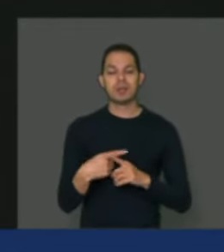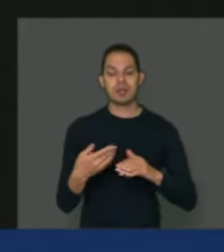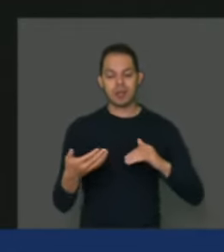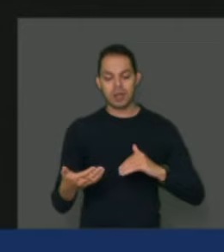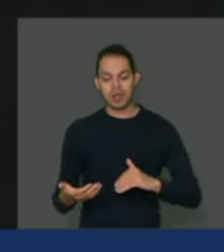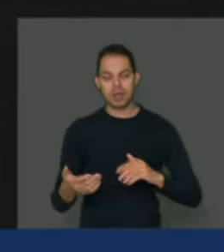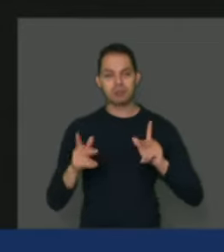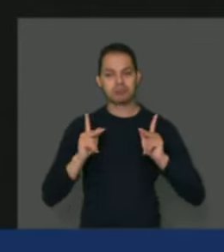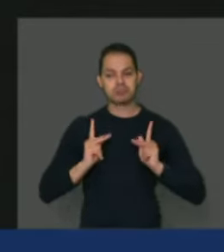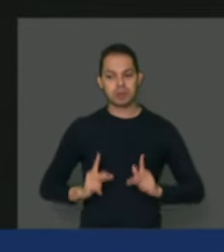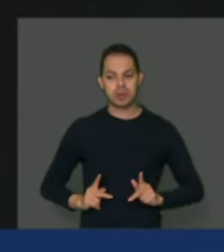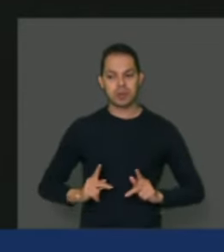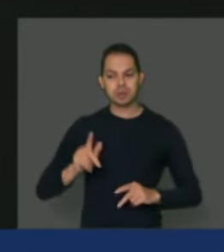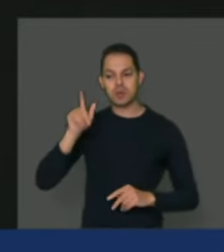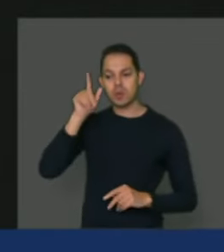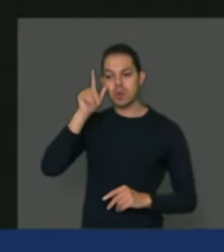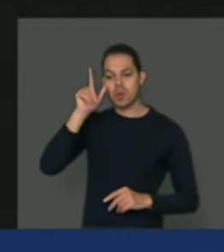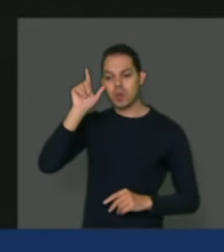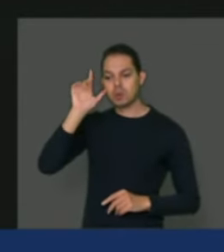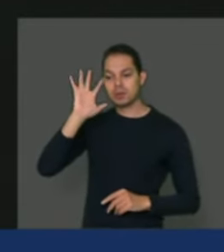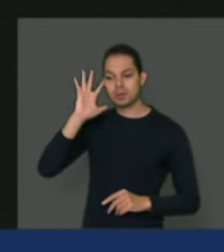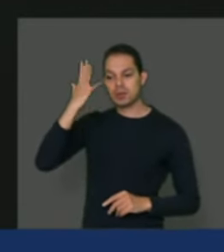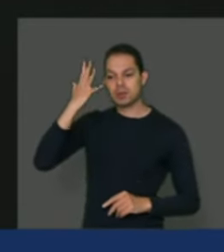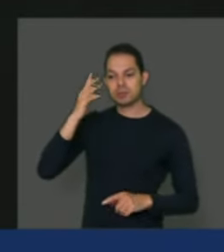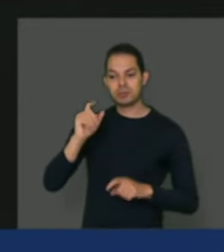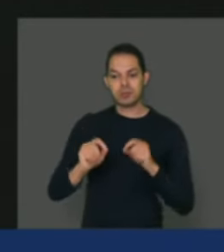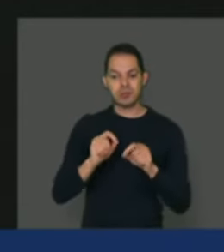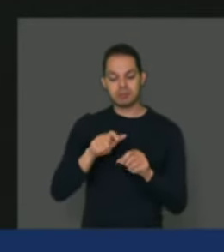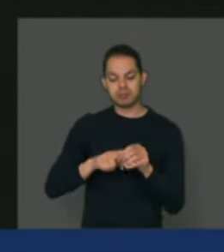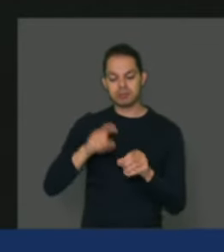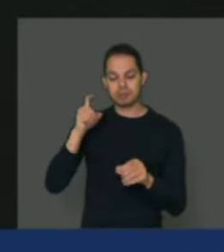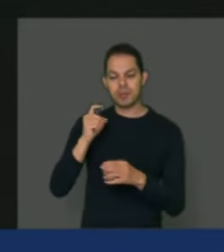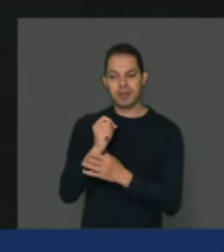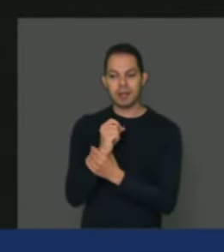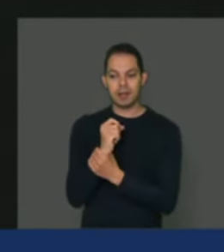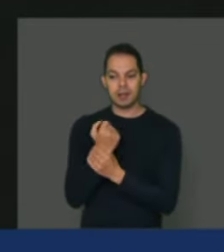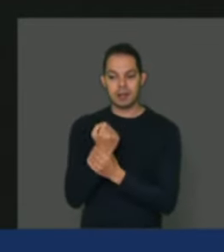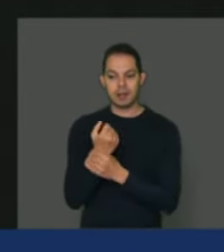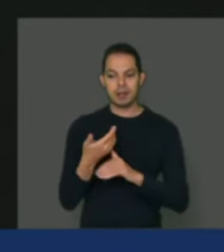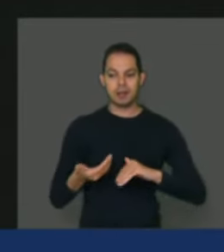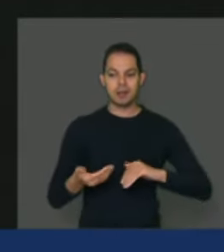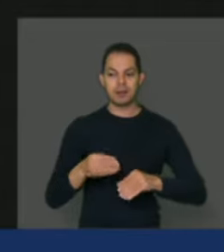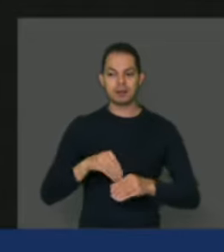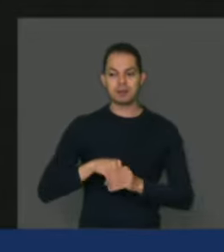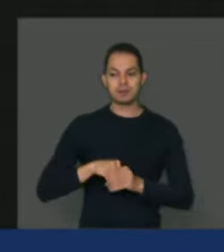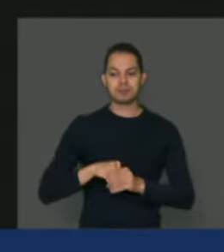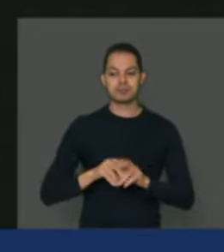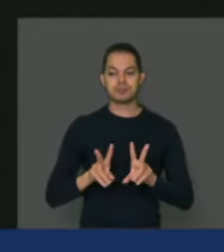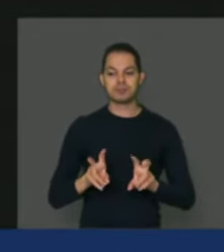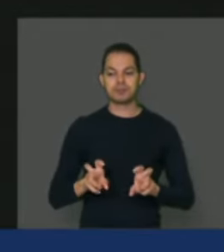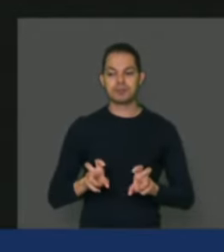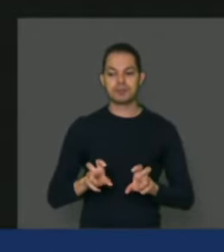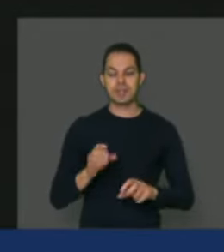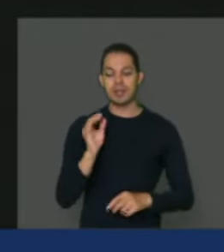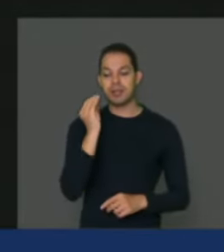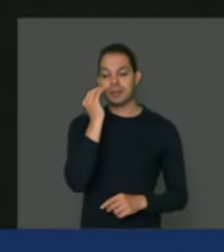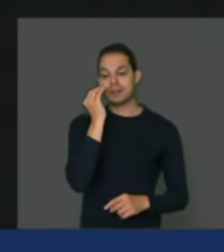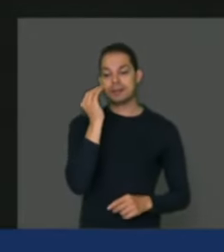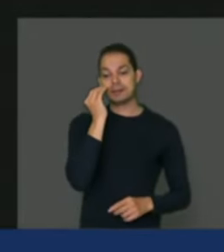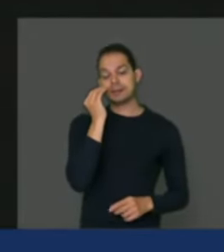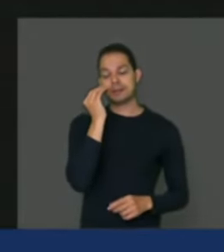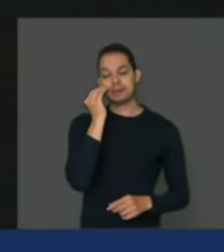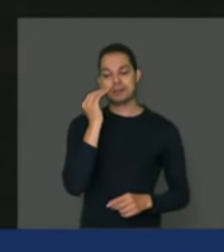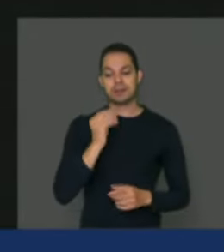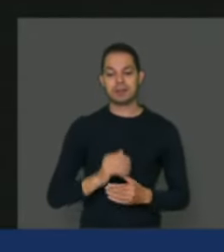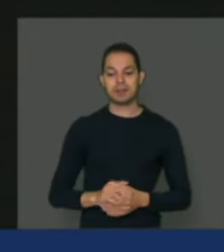no dia de ontem, de garantir a autonomia do Congresso em relação à tentativa de